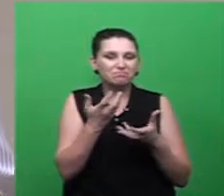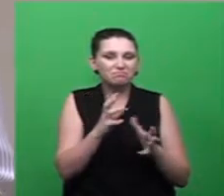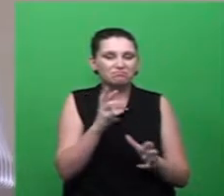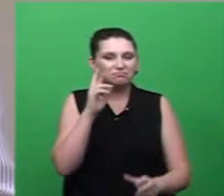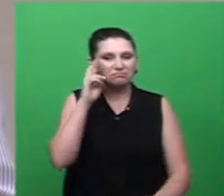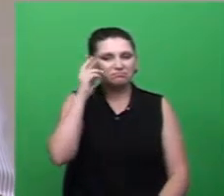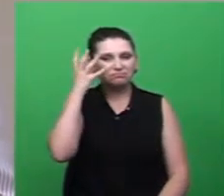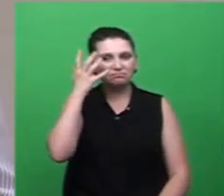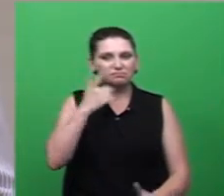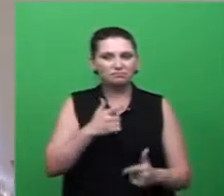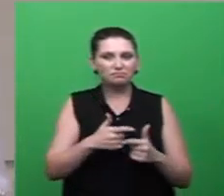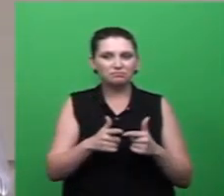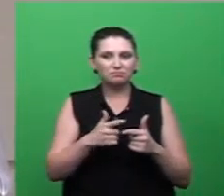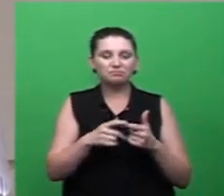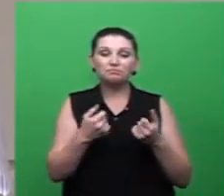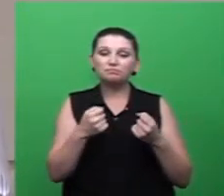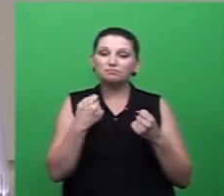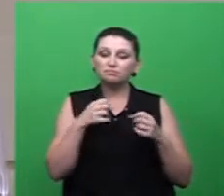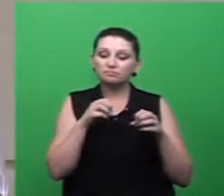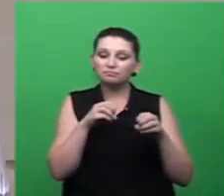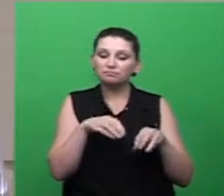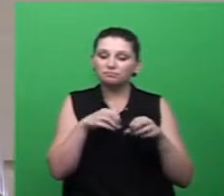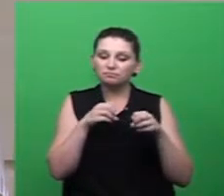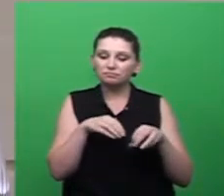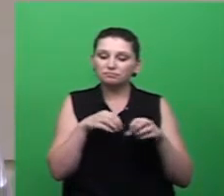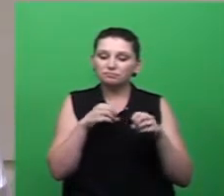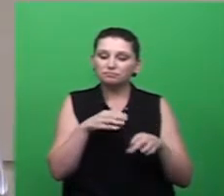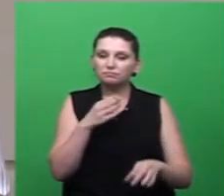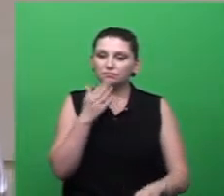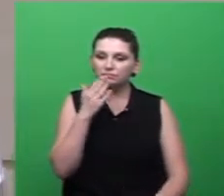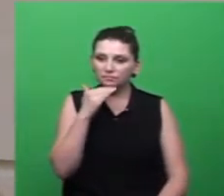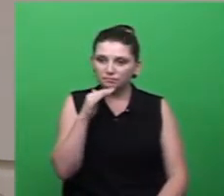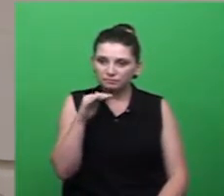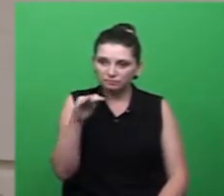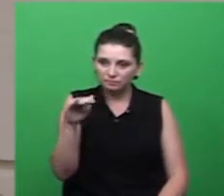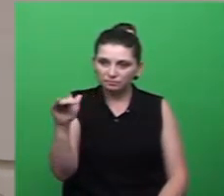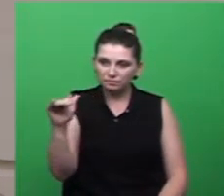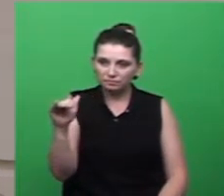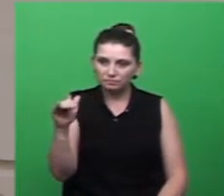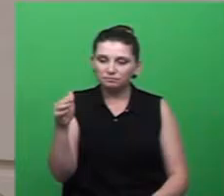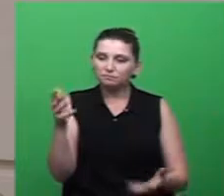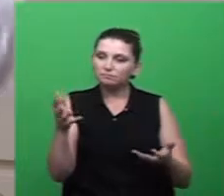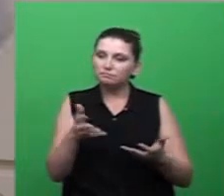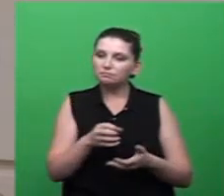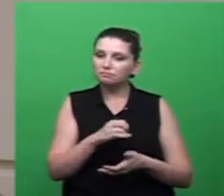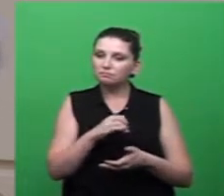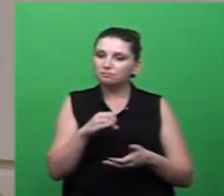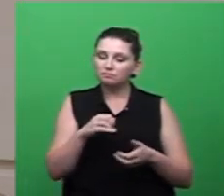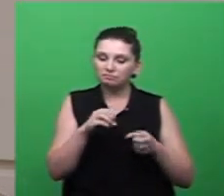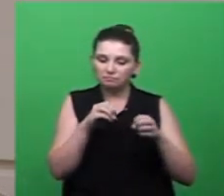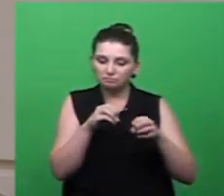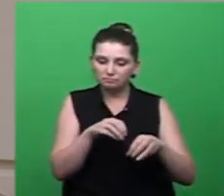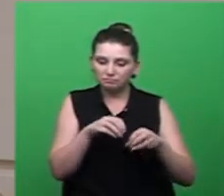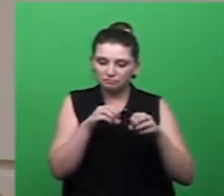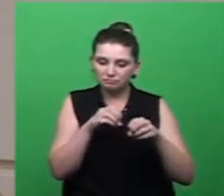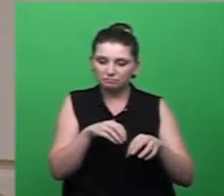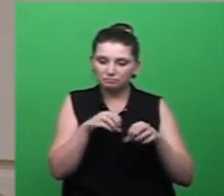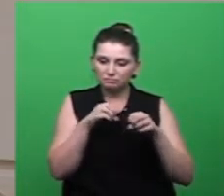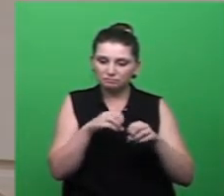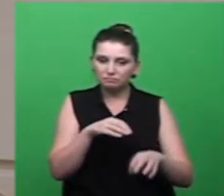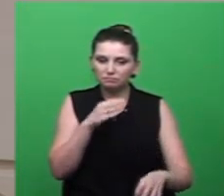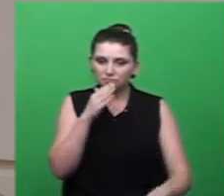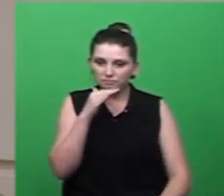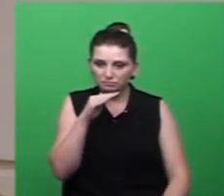e tem que investir na criança porque se você agora em CUTI botar na cabeça da criança que esse essa é a solução